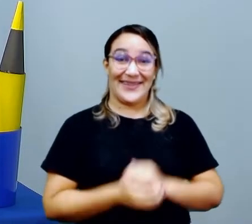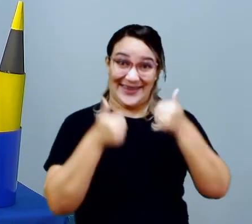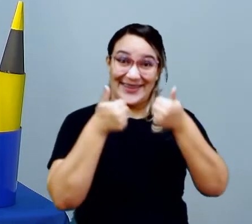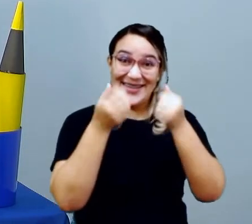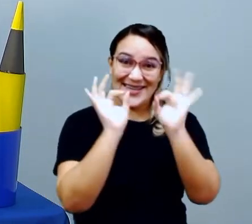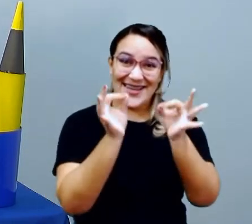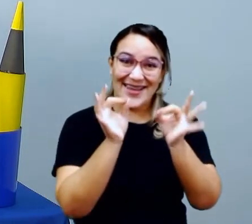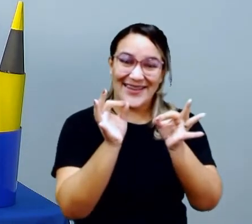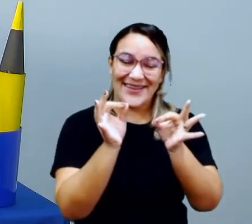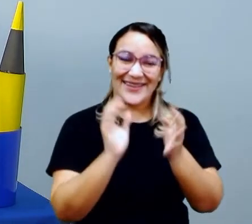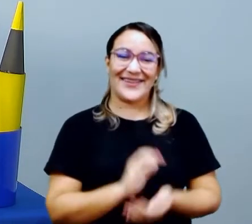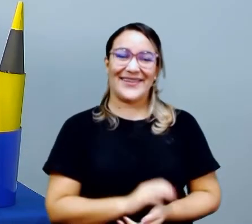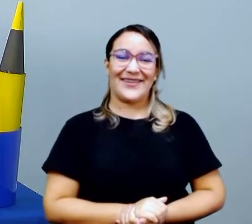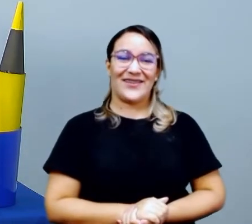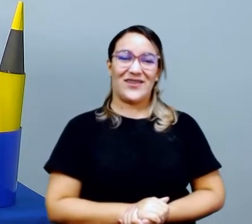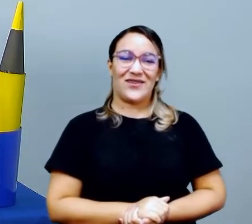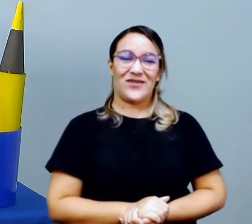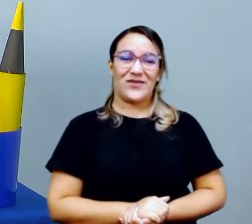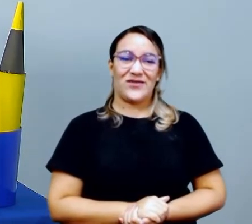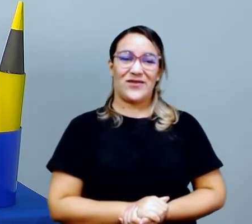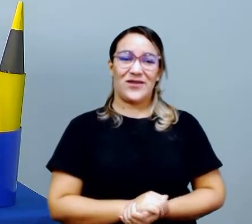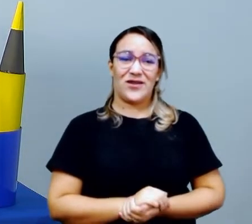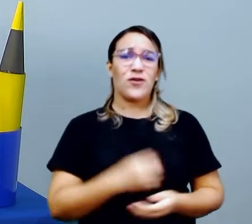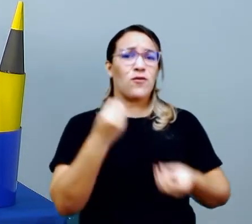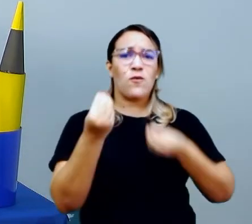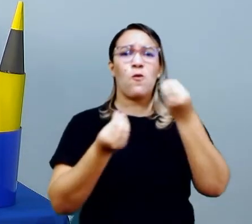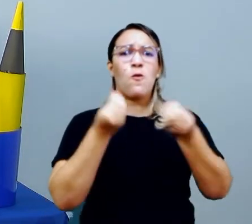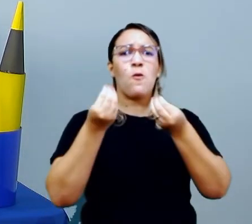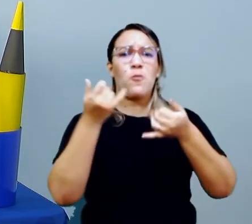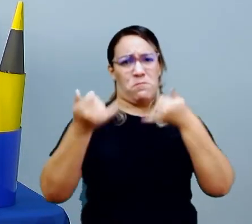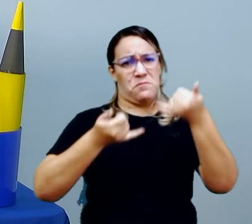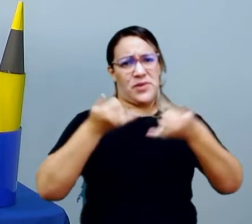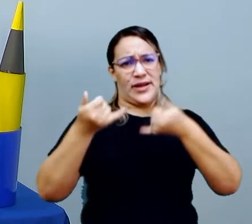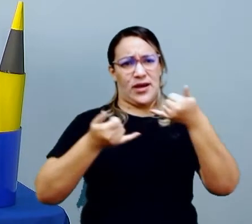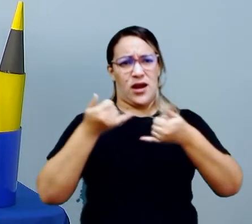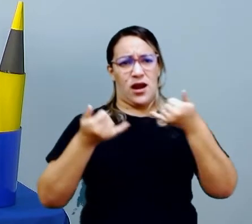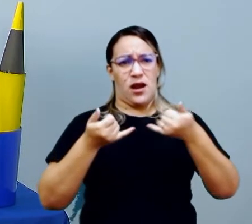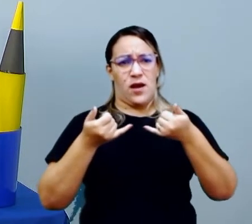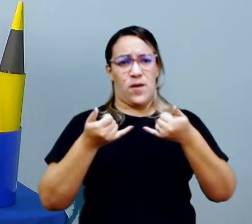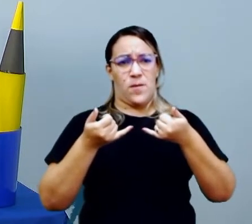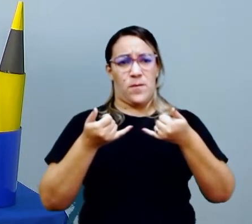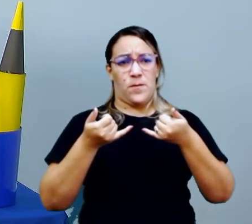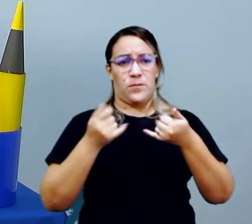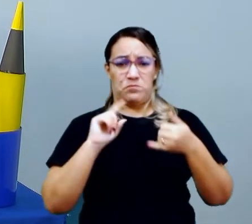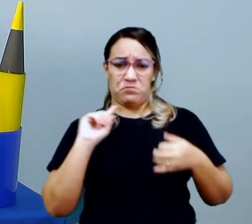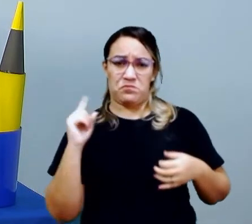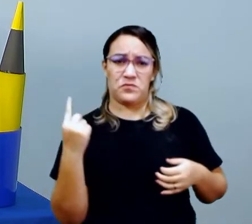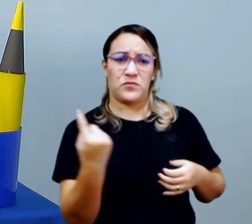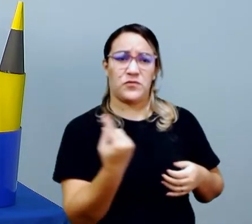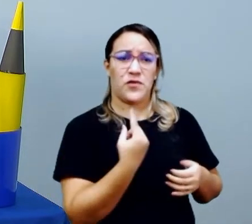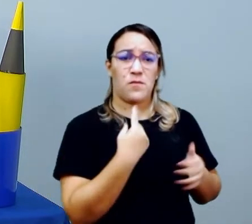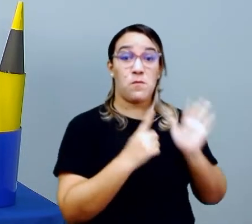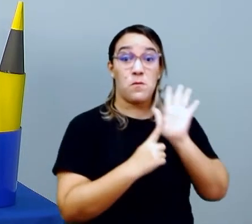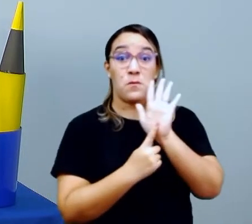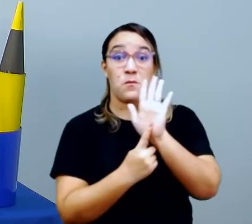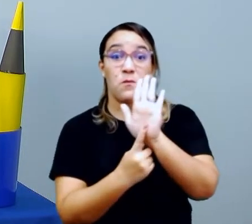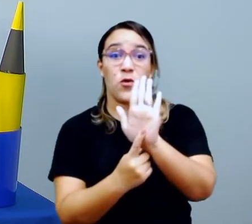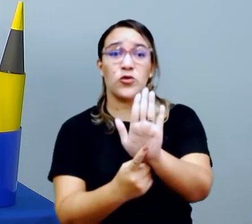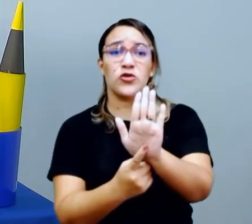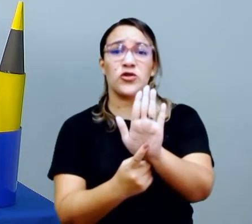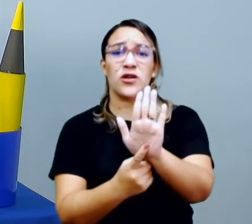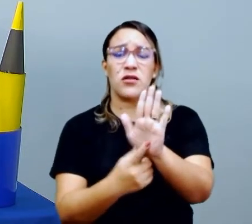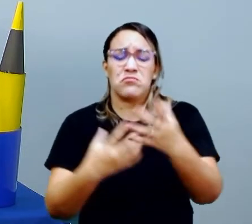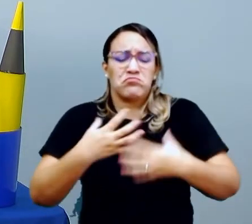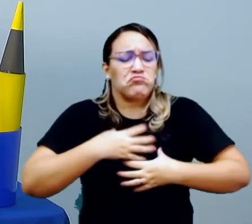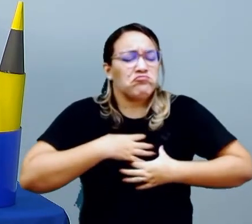Certo? E como é que a gente vai brincar com esse semáforo? A gente vai mostrar como a gente está